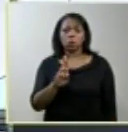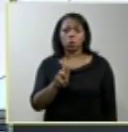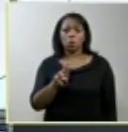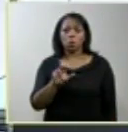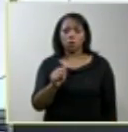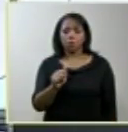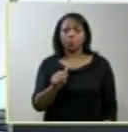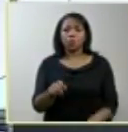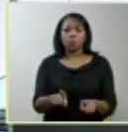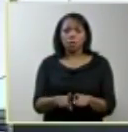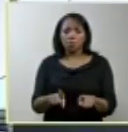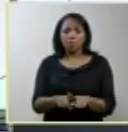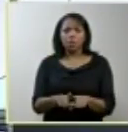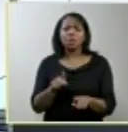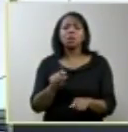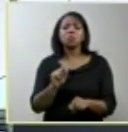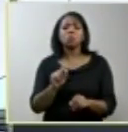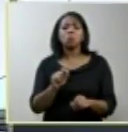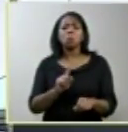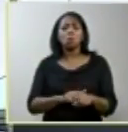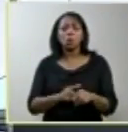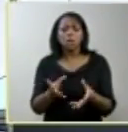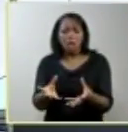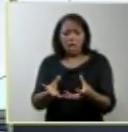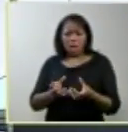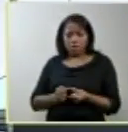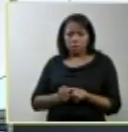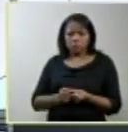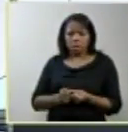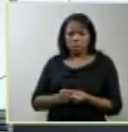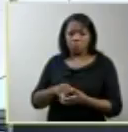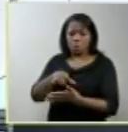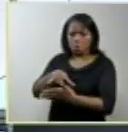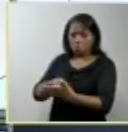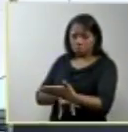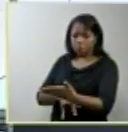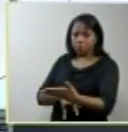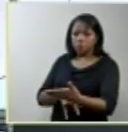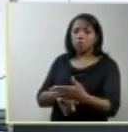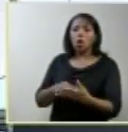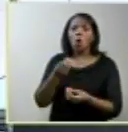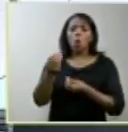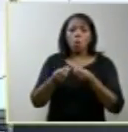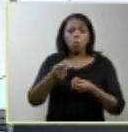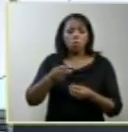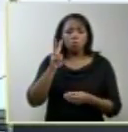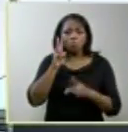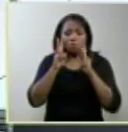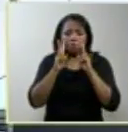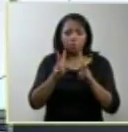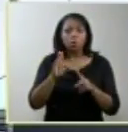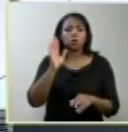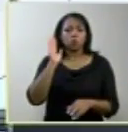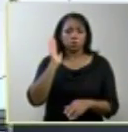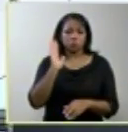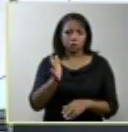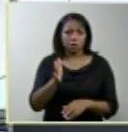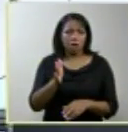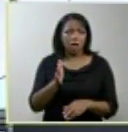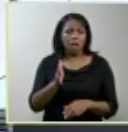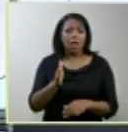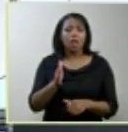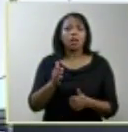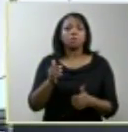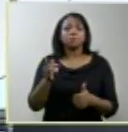momento uma mulher recebe o diagnóstico de anencefalia no feto como vimos é em torno da décima ou da décima